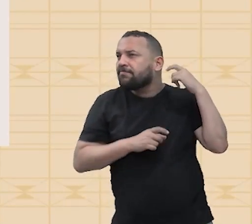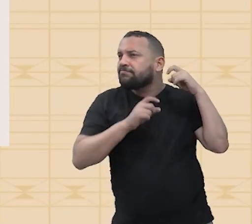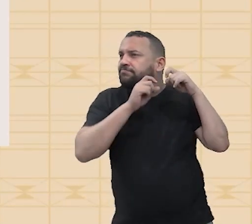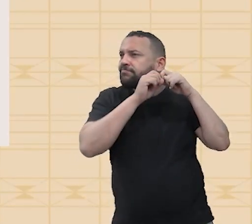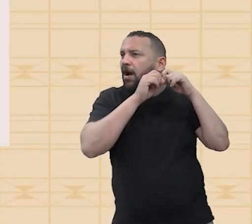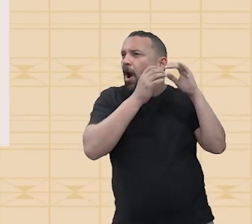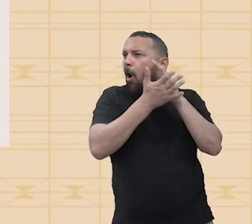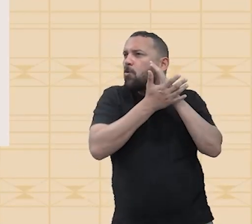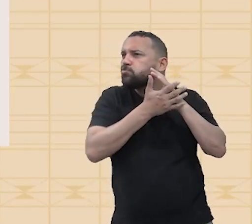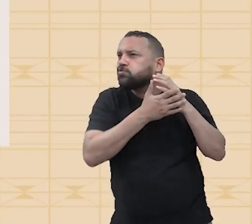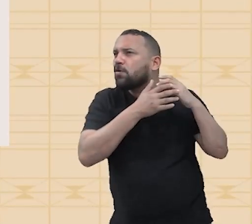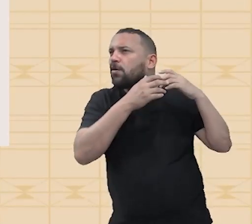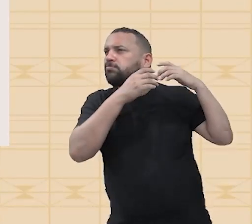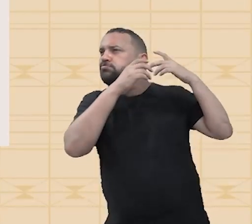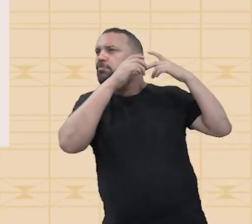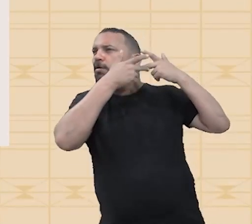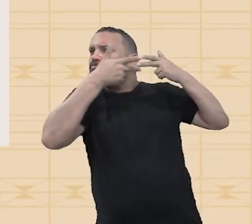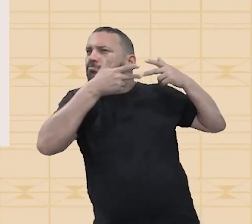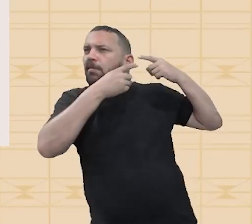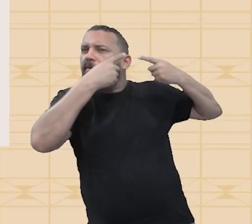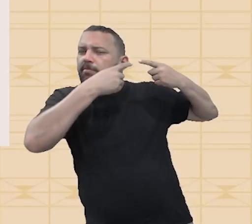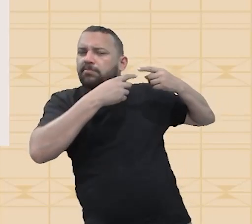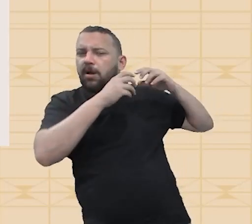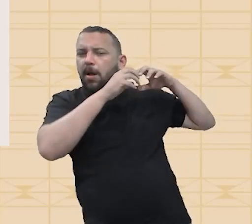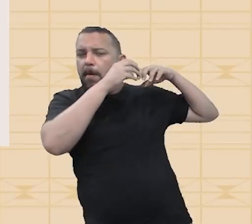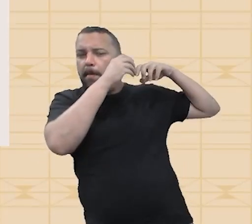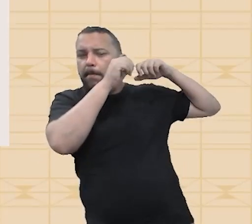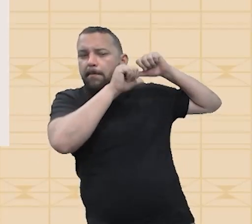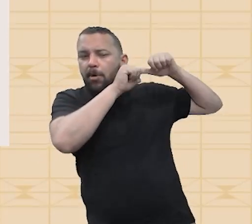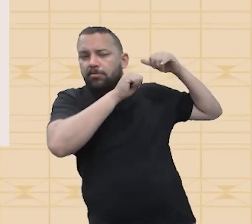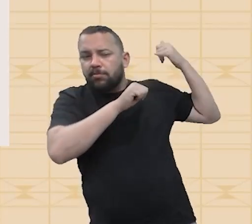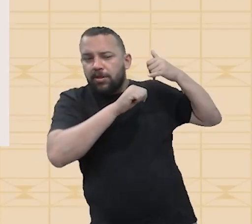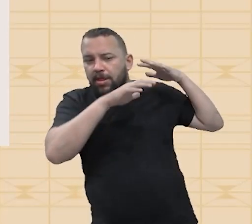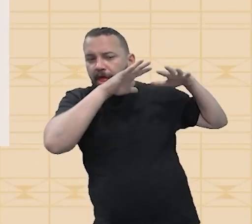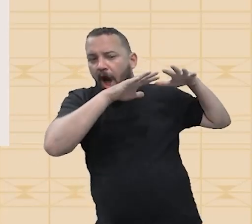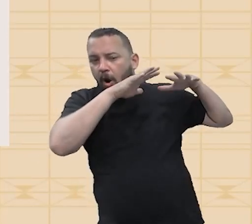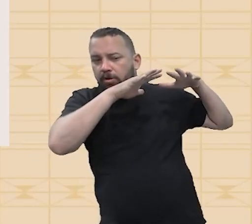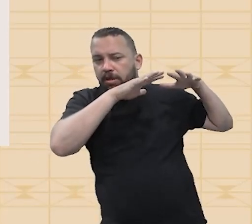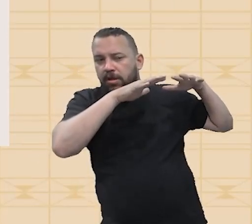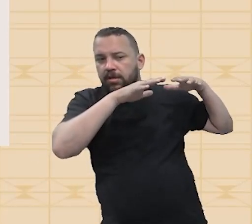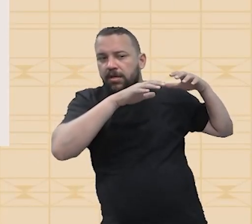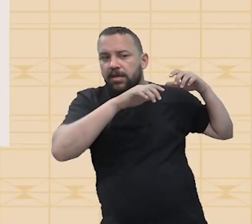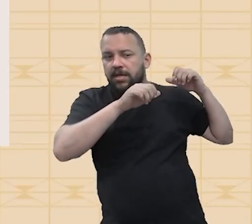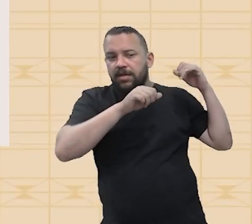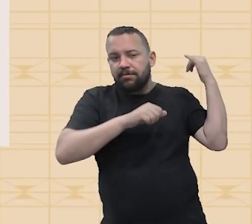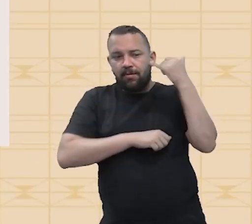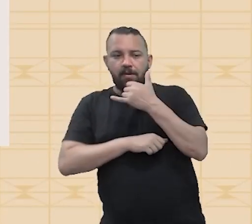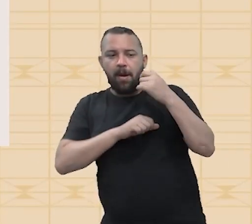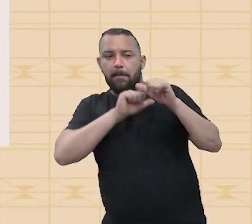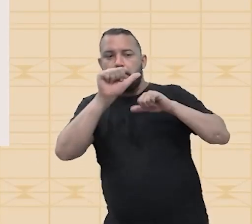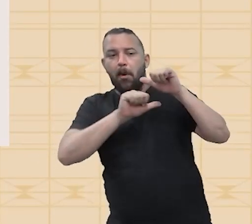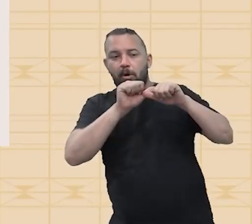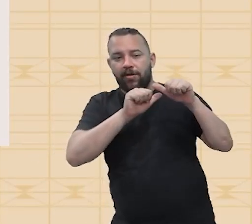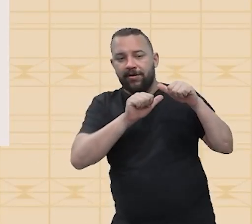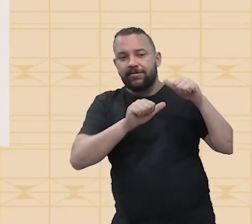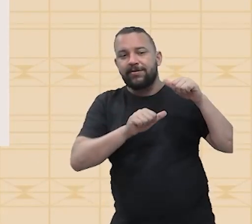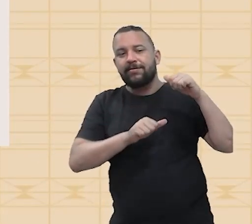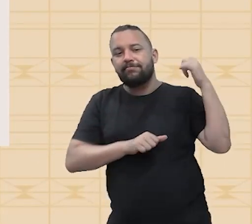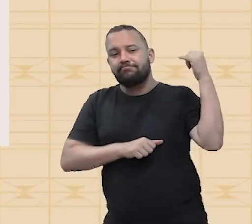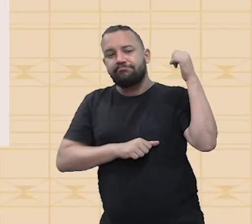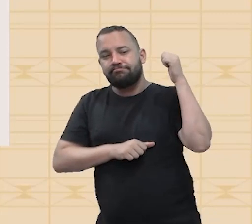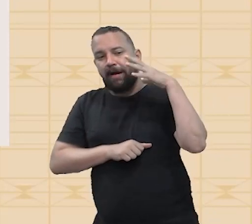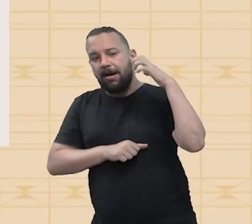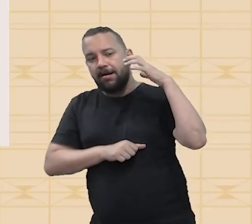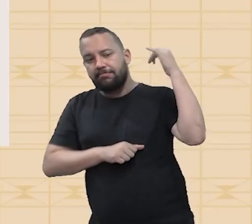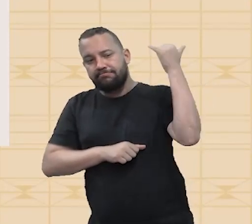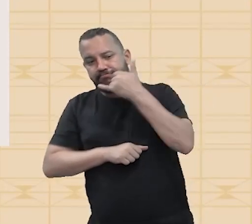órgãos, ele transforme o impulso da onda em impulsos elétricos. E esse impulso elétrico,